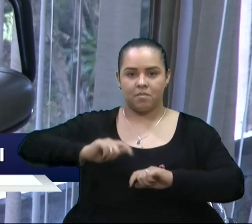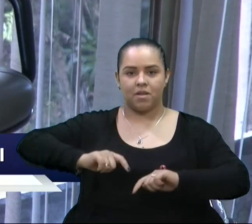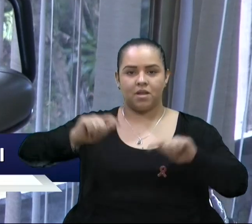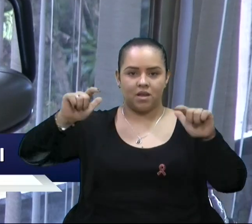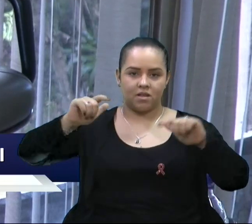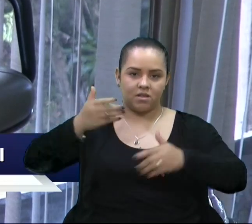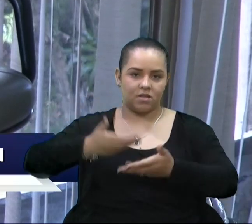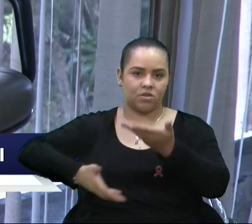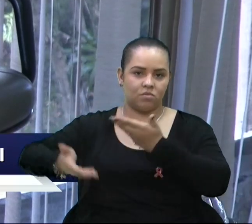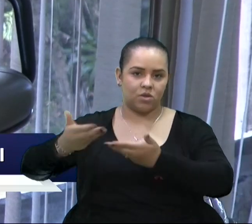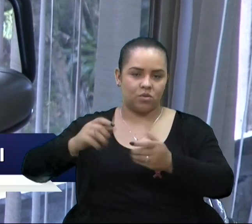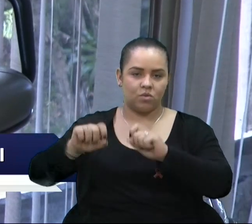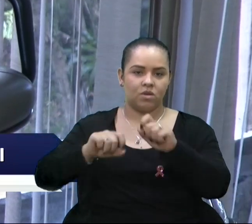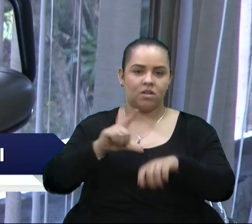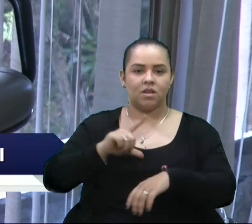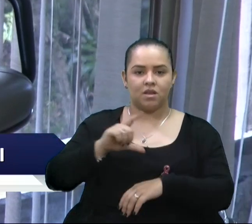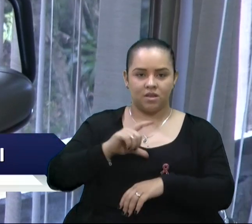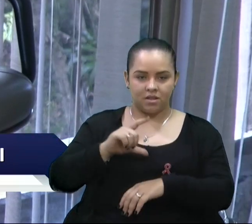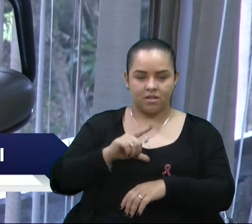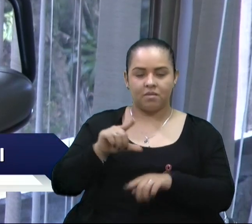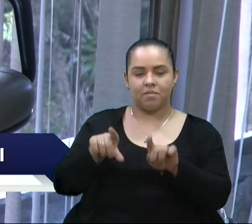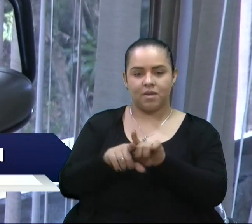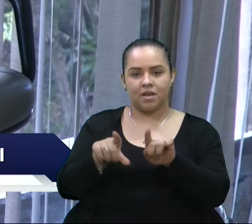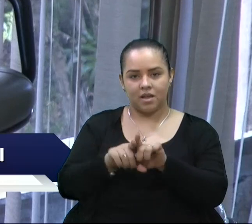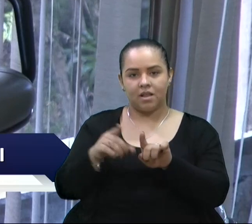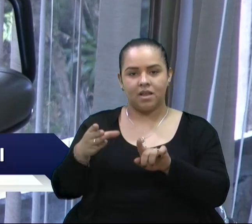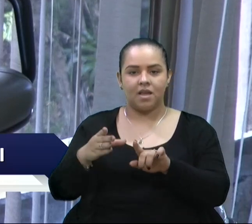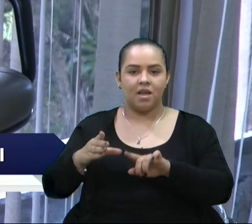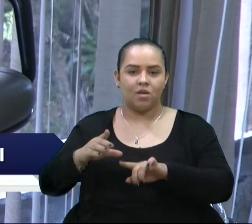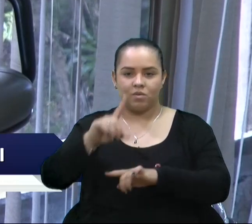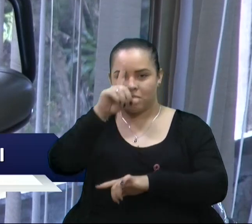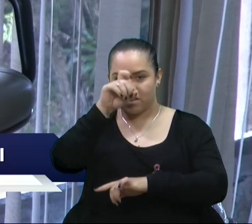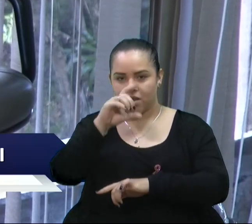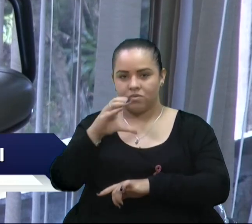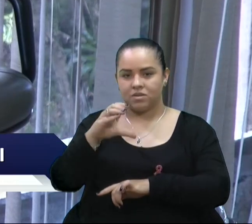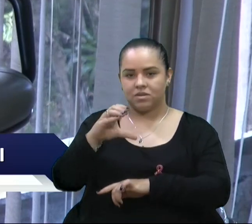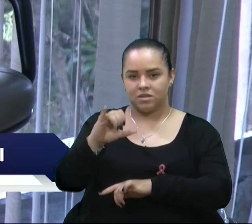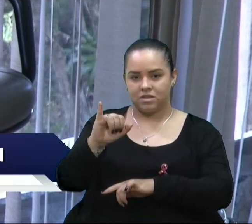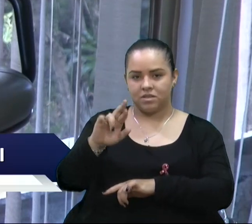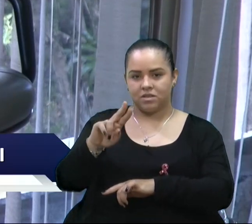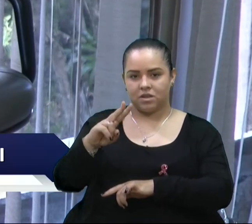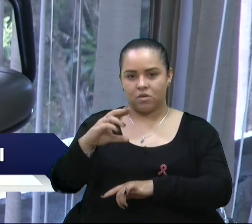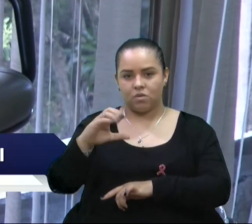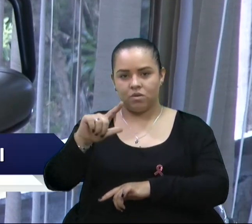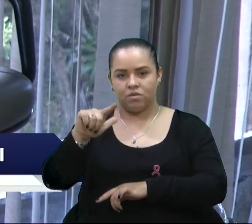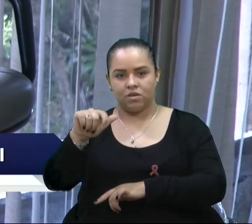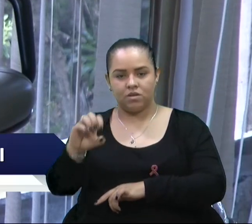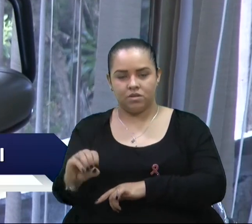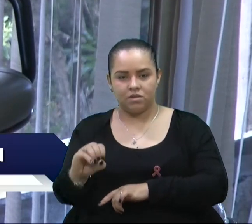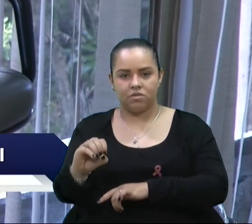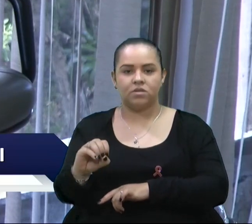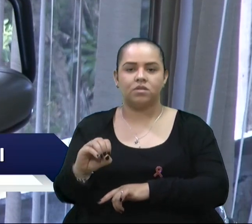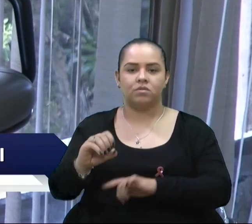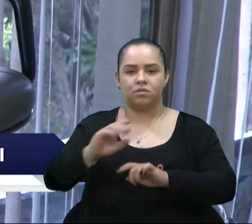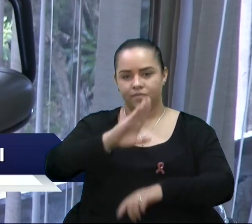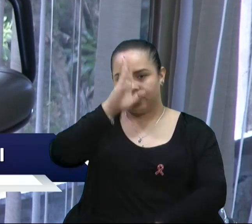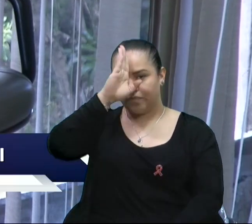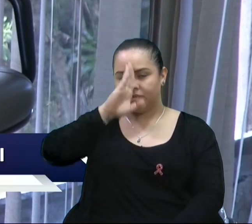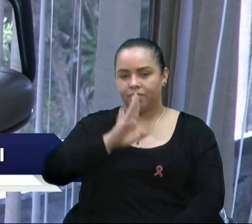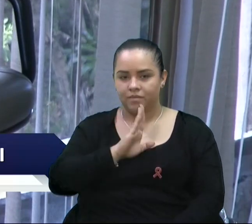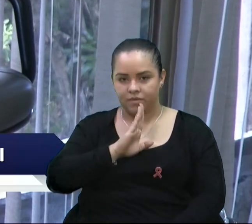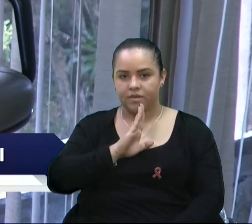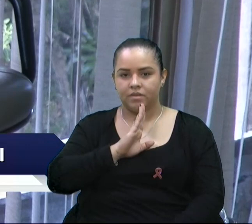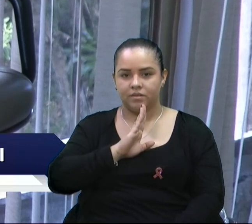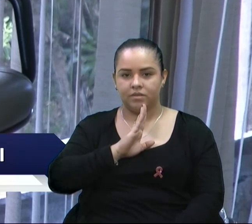Esses que o Círculo está fazendo, por exemplo, são gratuitos, vão entrar na margem de gratuidade deles e para o ano que vem a gente